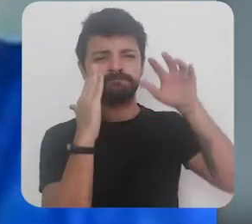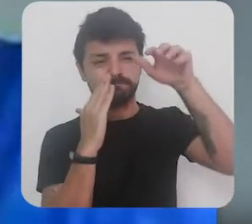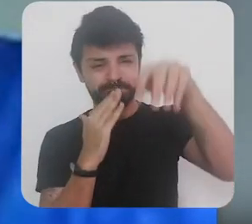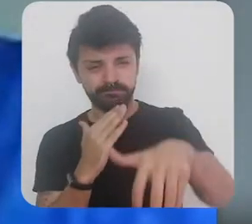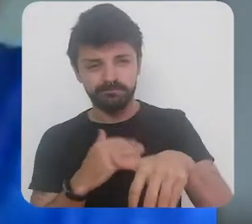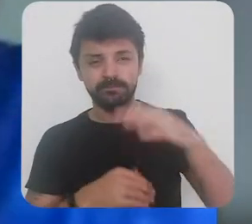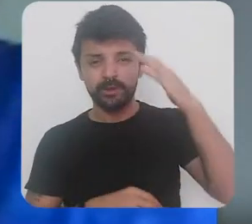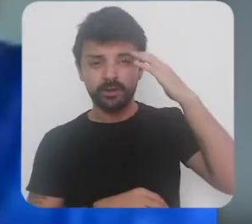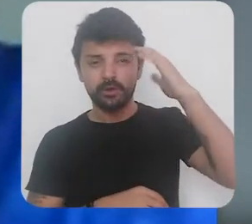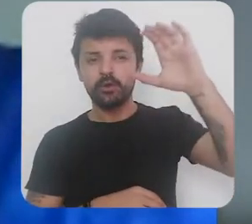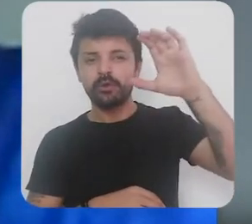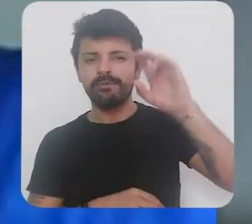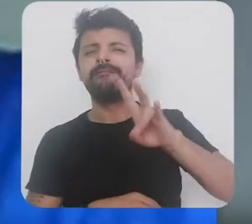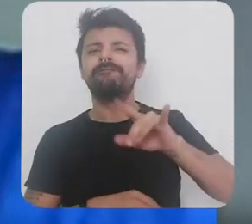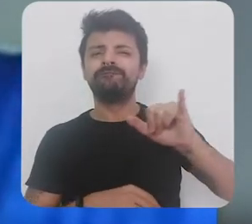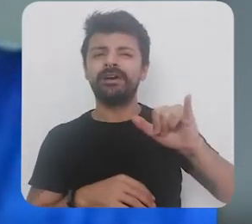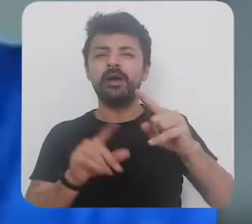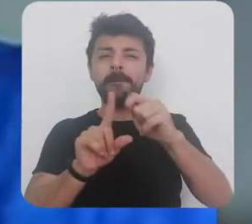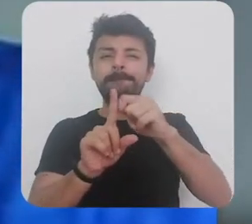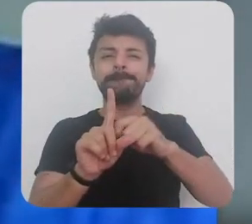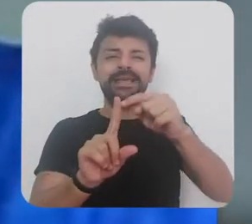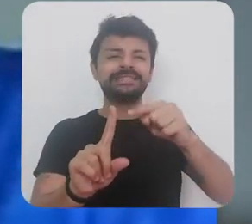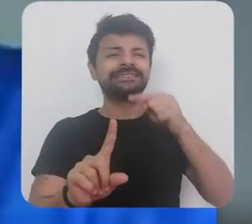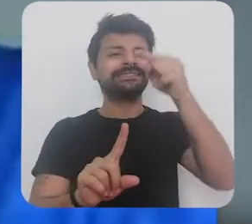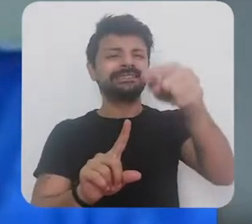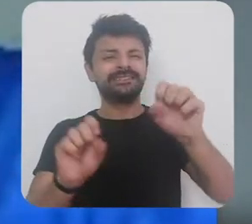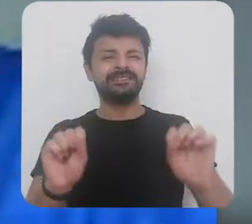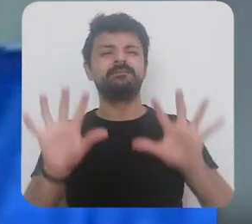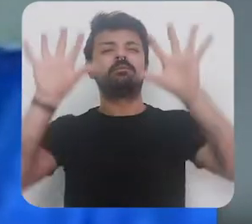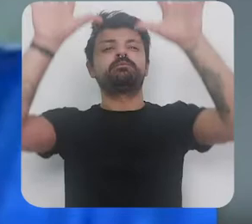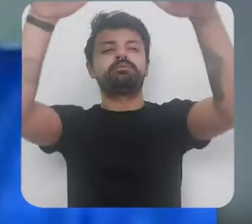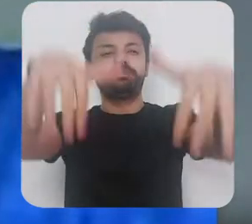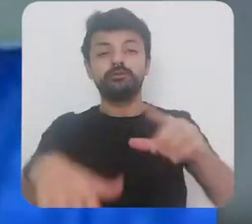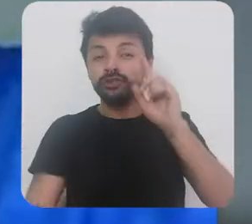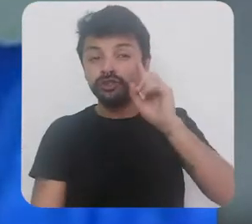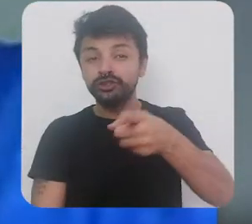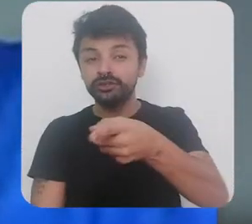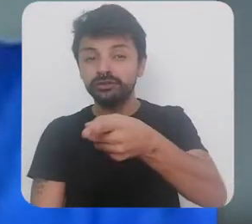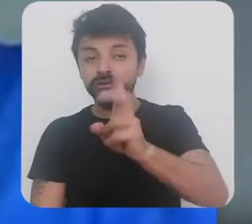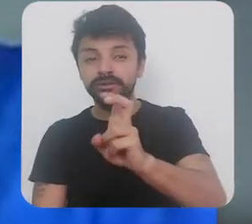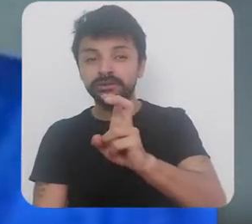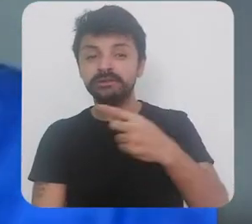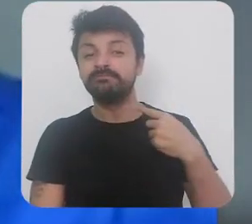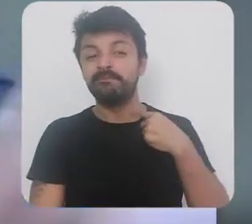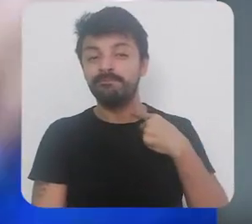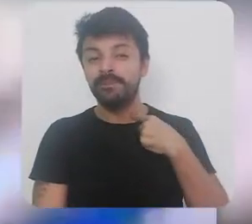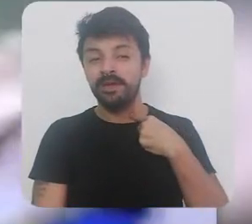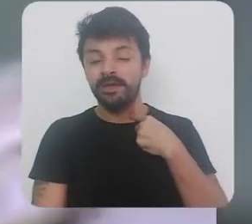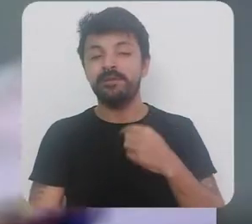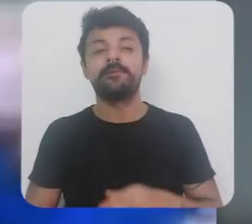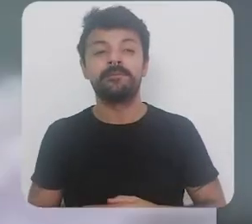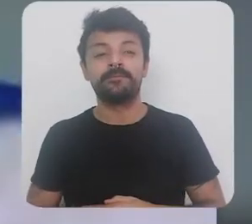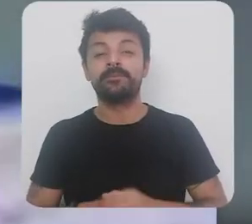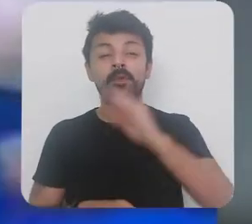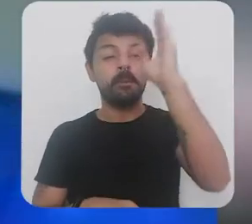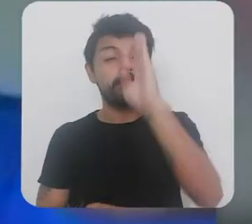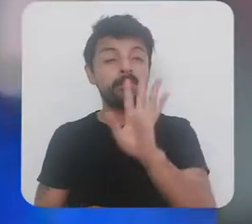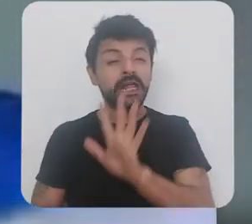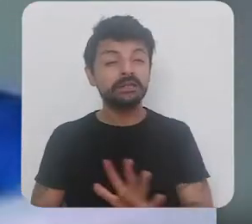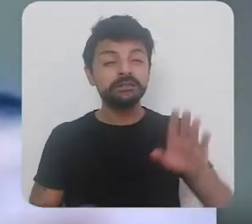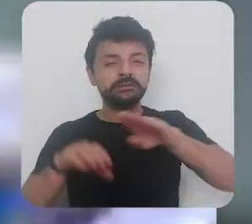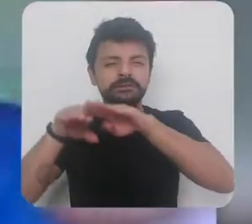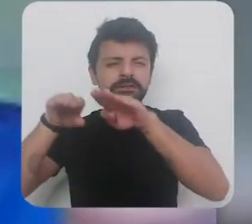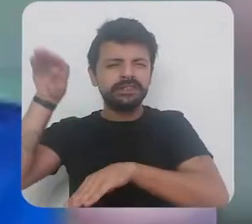em Curitiba a onda vai ficar grande daqui a um mês seja 15 de maio o Brasil é muito